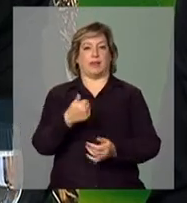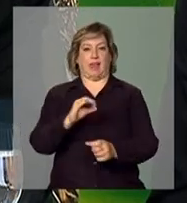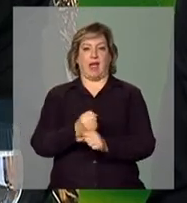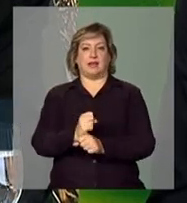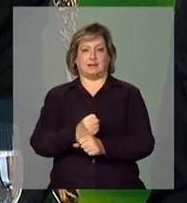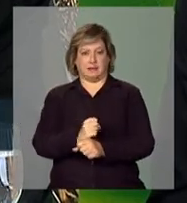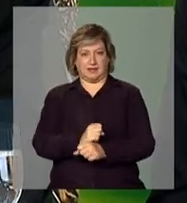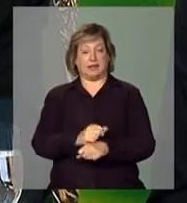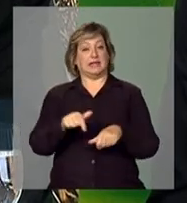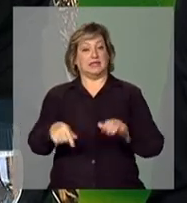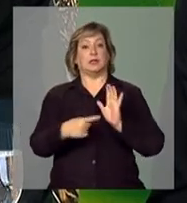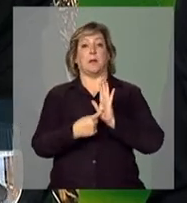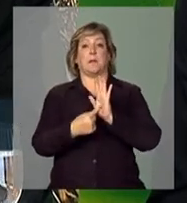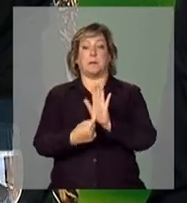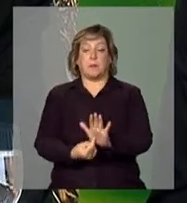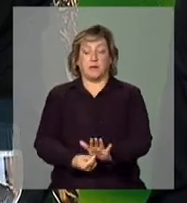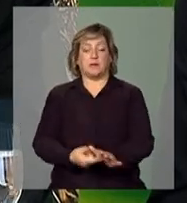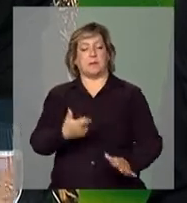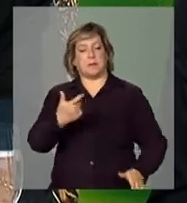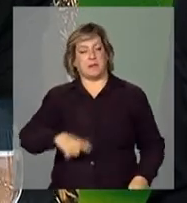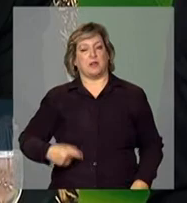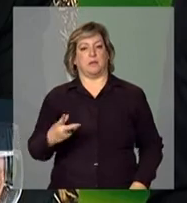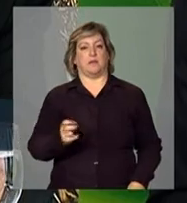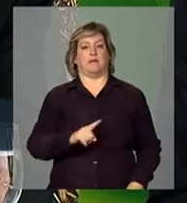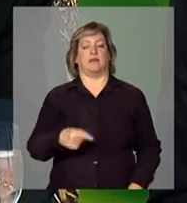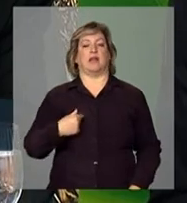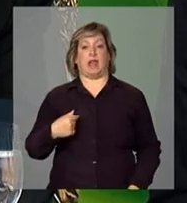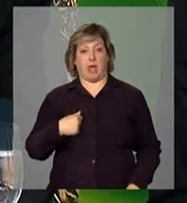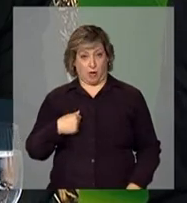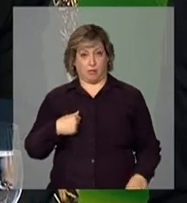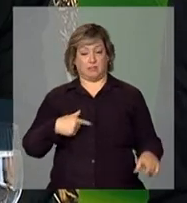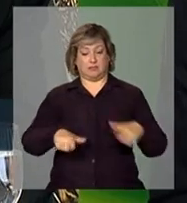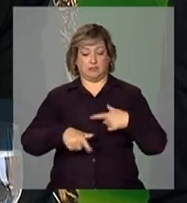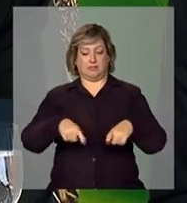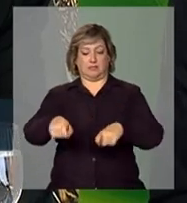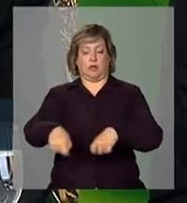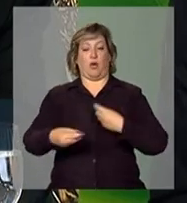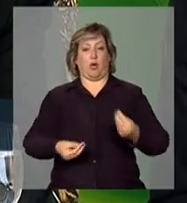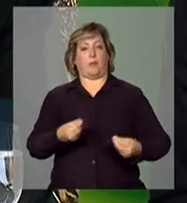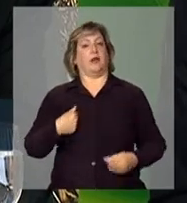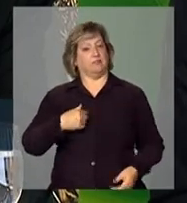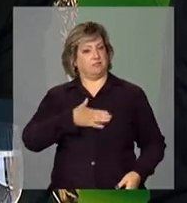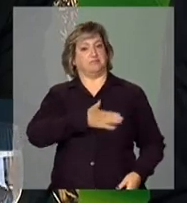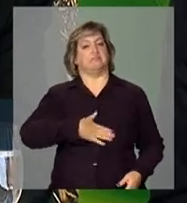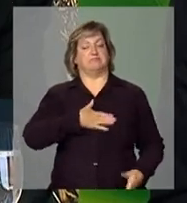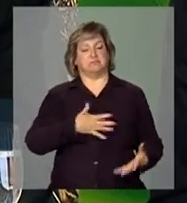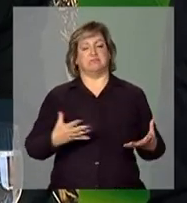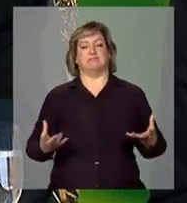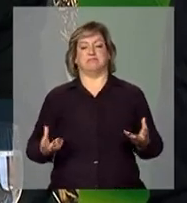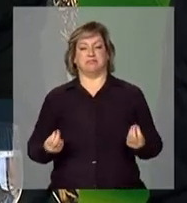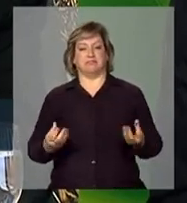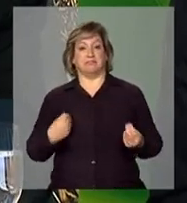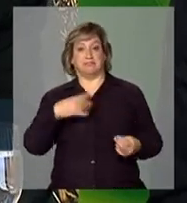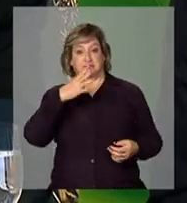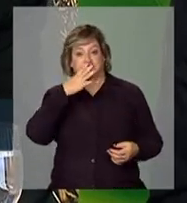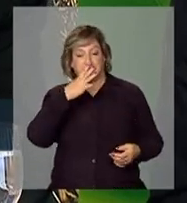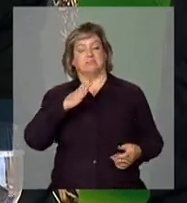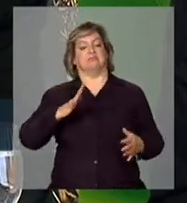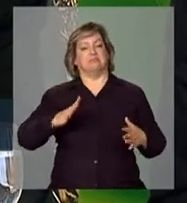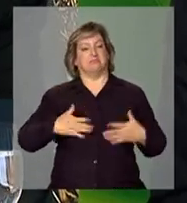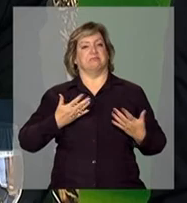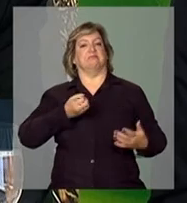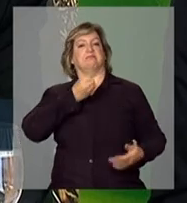Isso demonstra, mais uma vez, eu quero dizer aqui, eu como produtor rural, que estou satisfeito. E me surpreendeu a